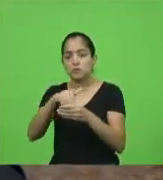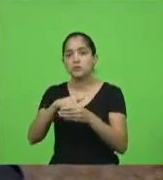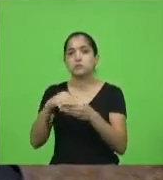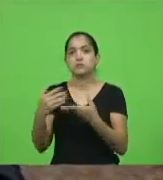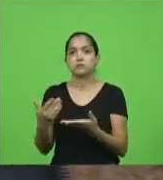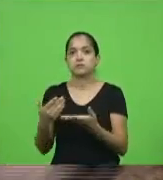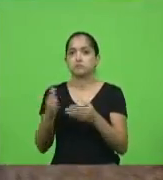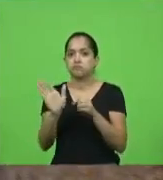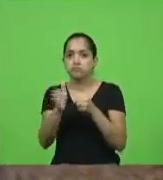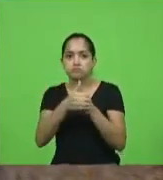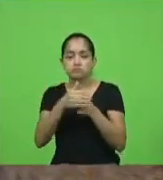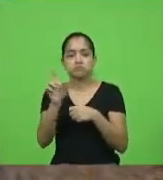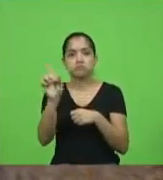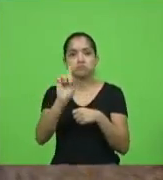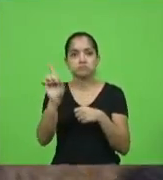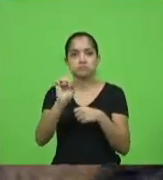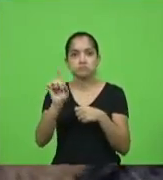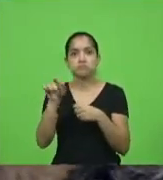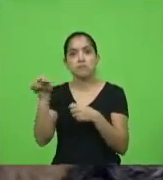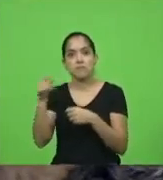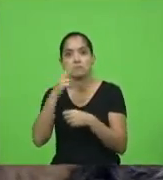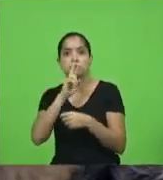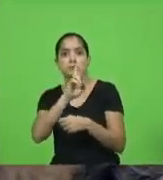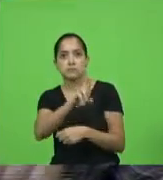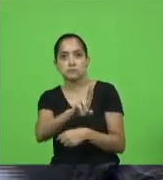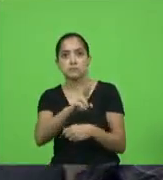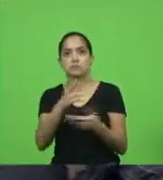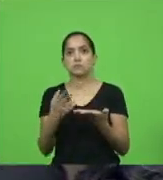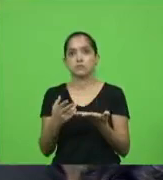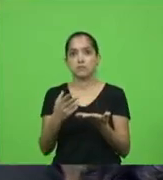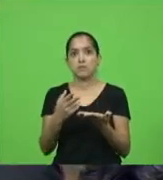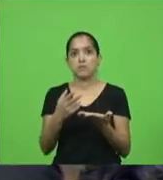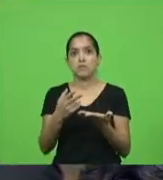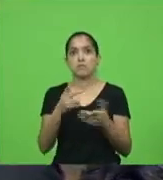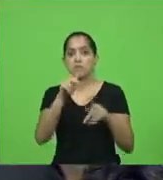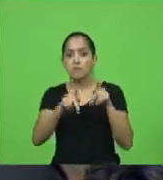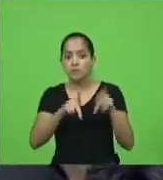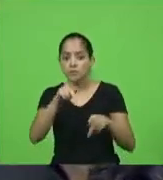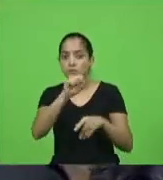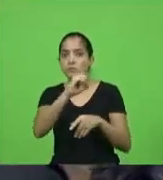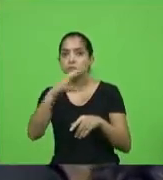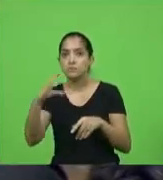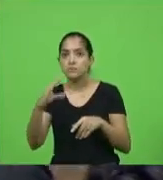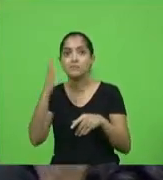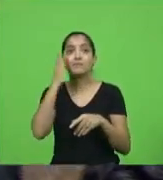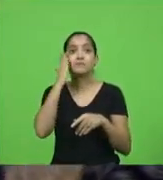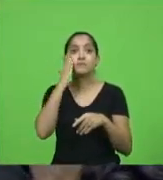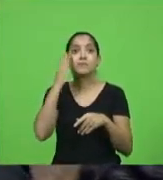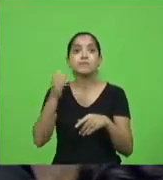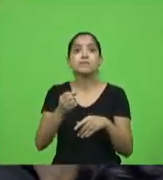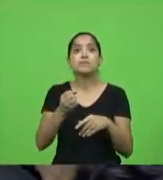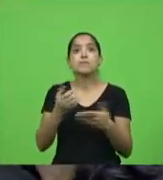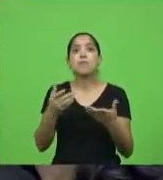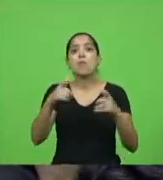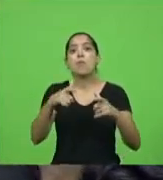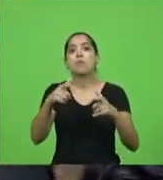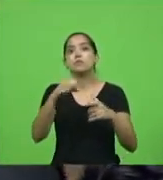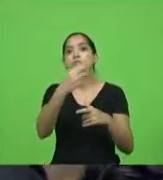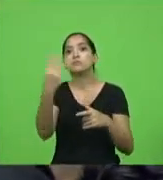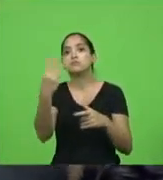é as escondidas. Ela tem que responder. É para o povo catarinense que quer saber onde é que está os 33 milhões.